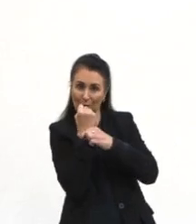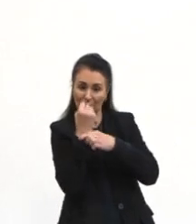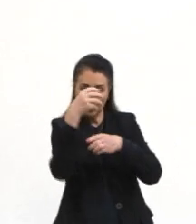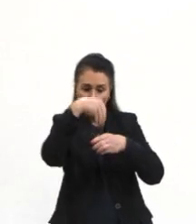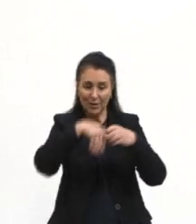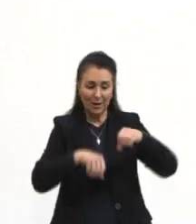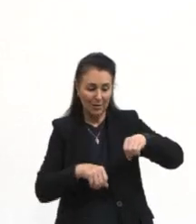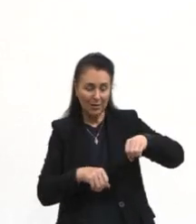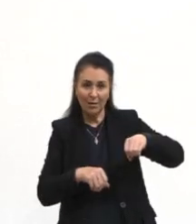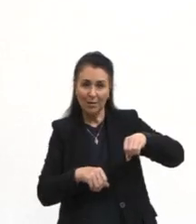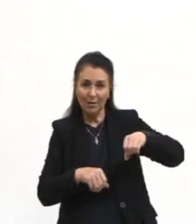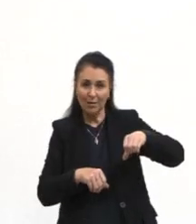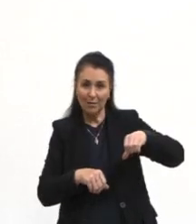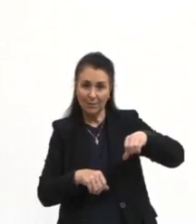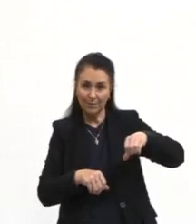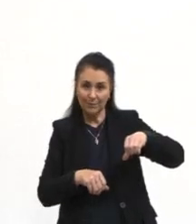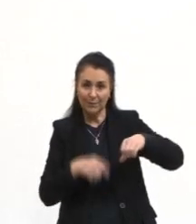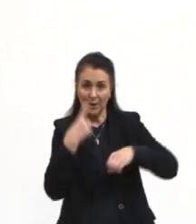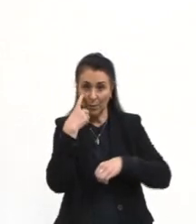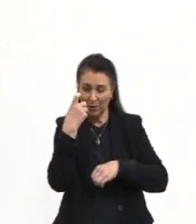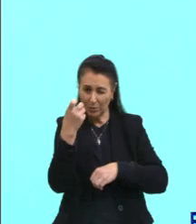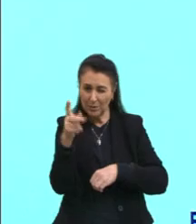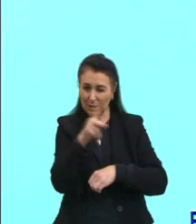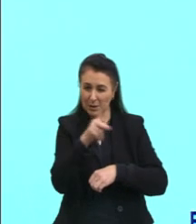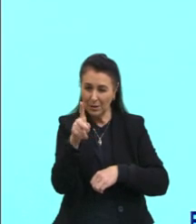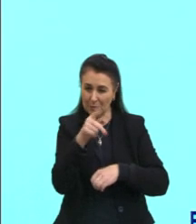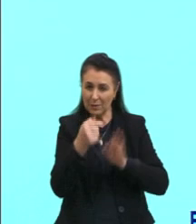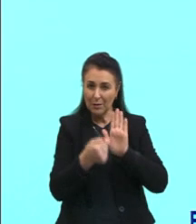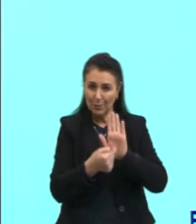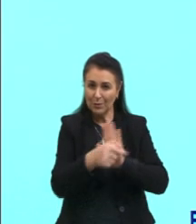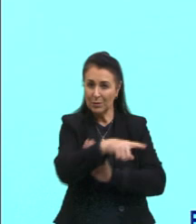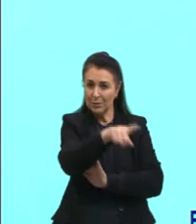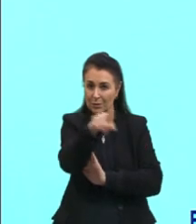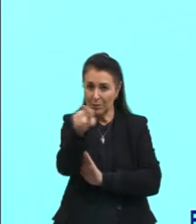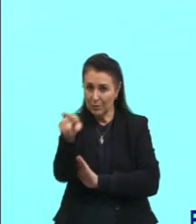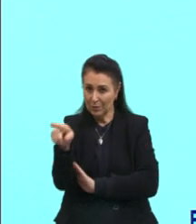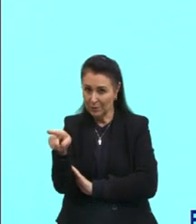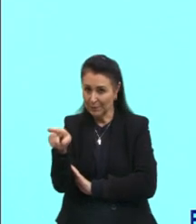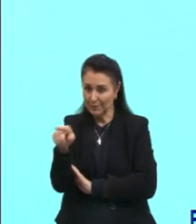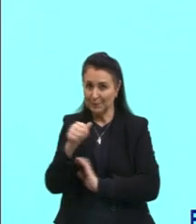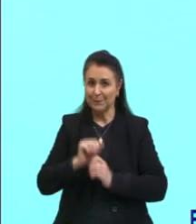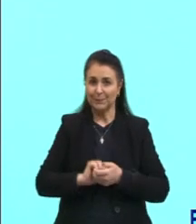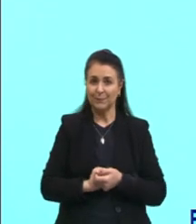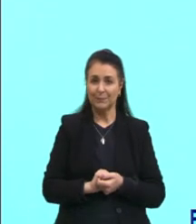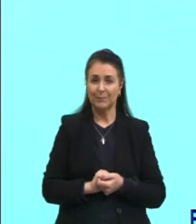há nível de curiosidade para vocês darem uma olhada. Como é que, então, é o ovo amniótico.